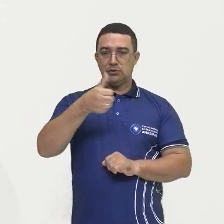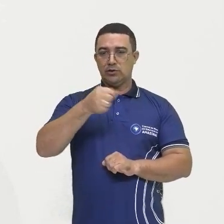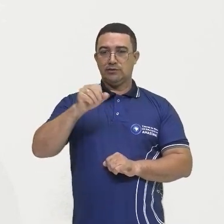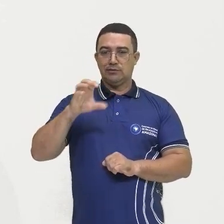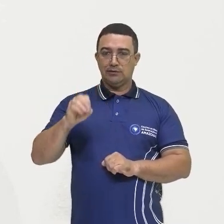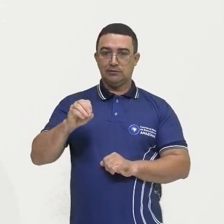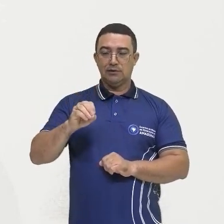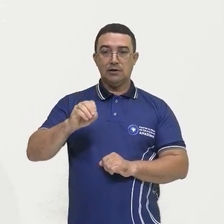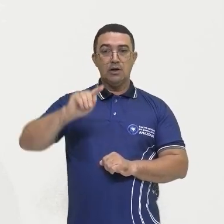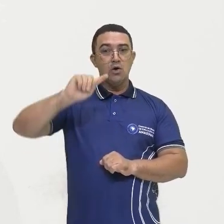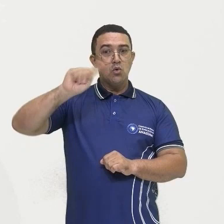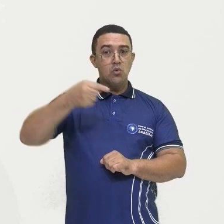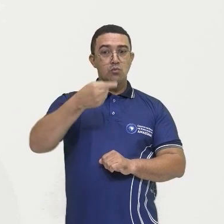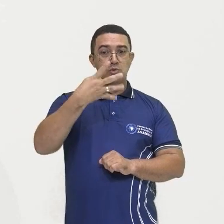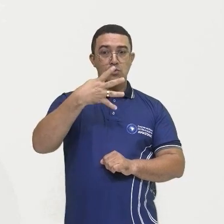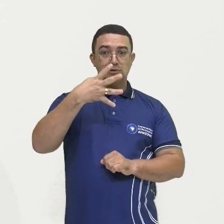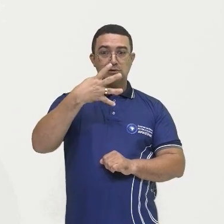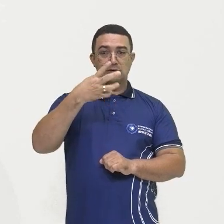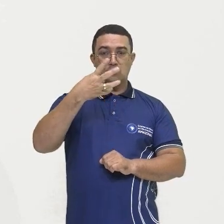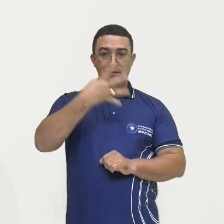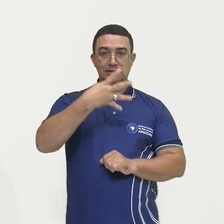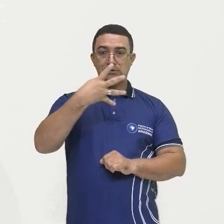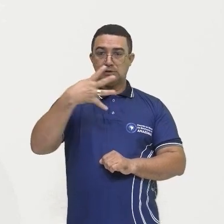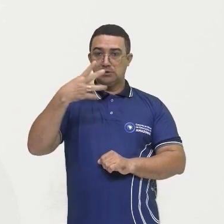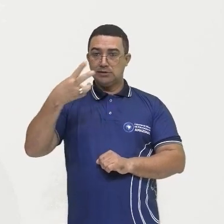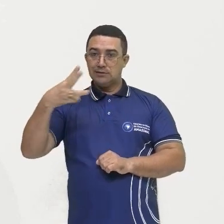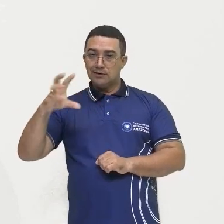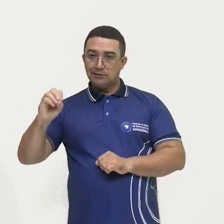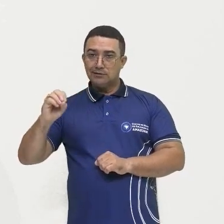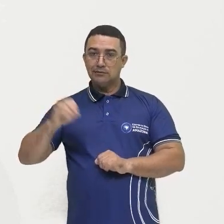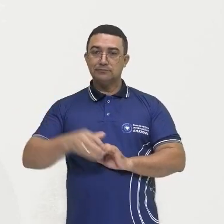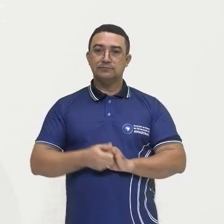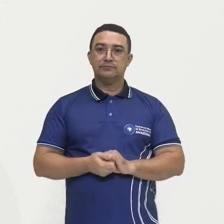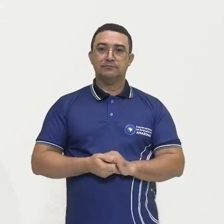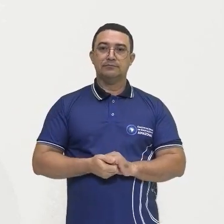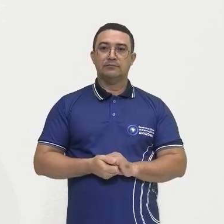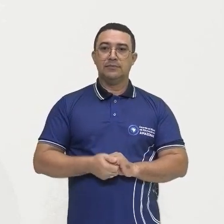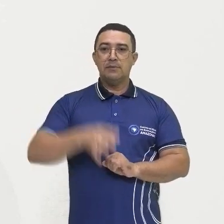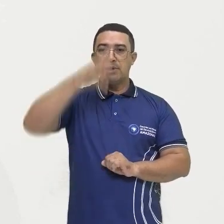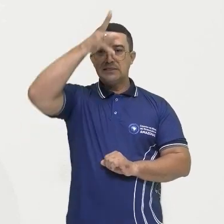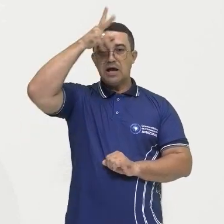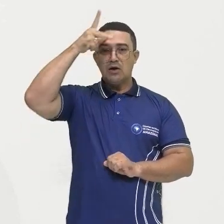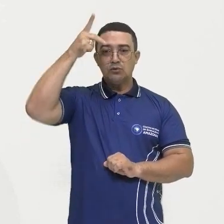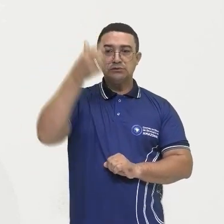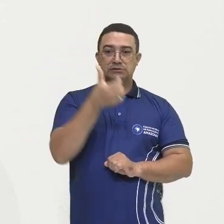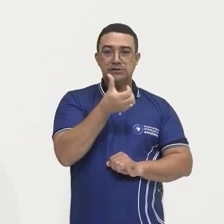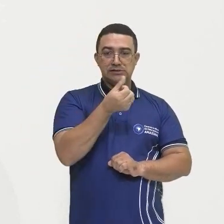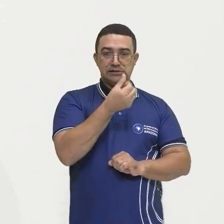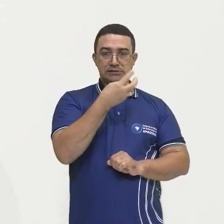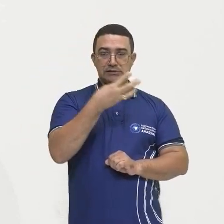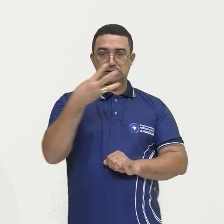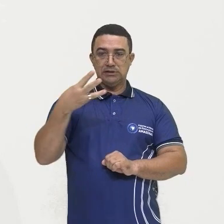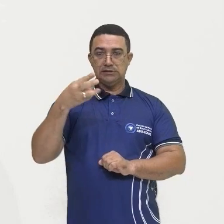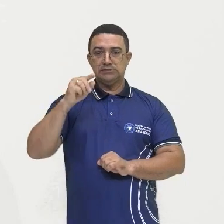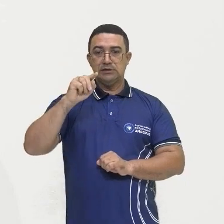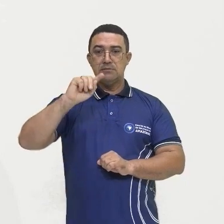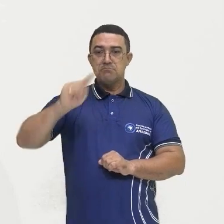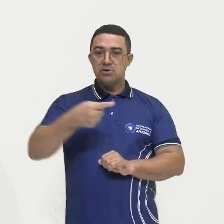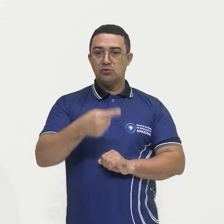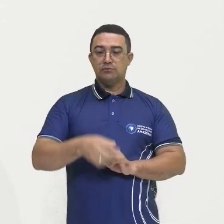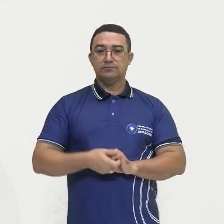milhão 430 mil, 528 mil, e 633 mil aproximadamente se concentrando em Manaus.